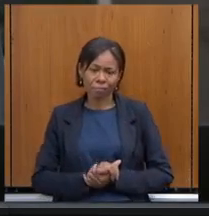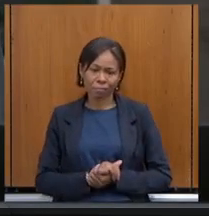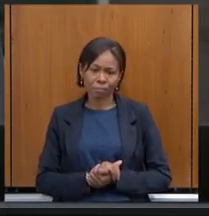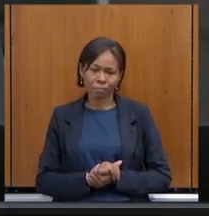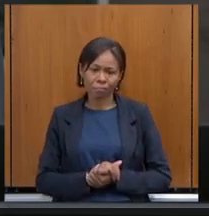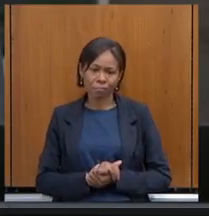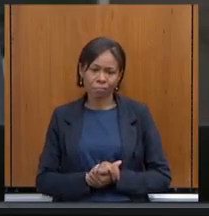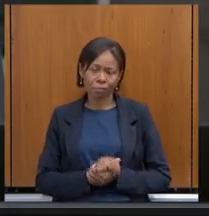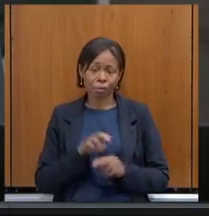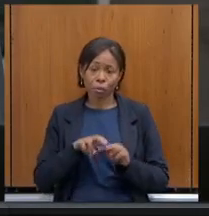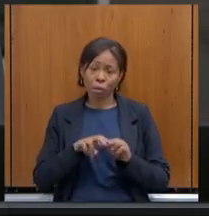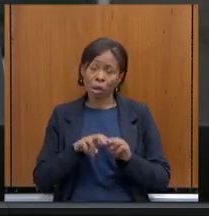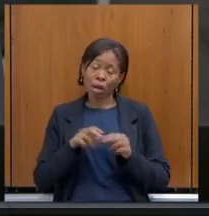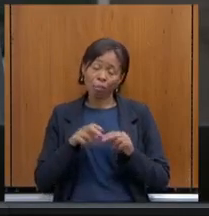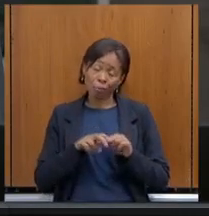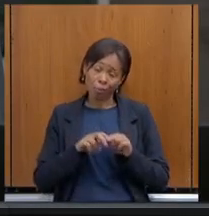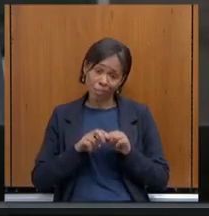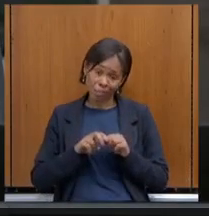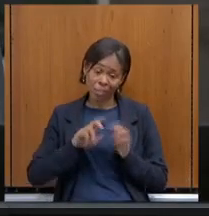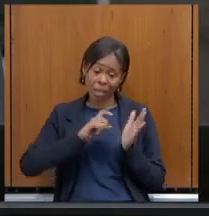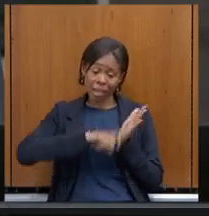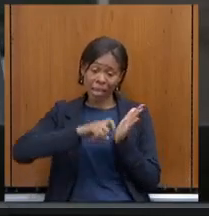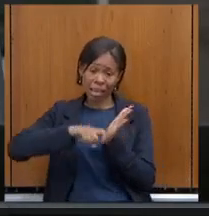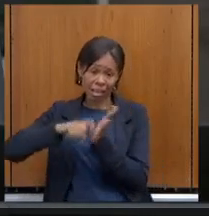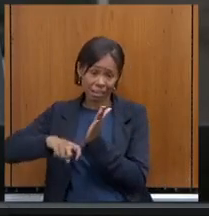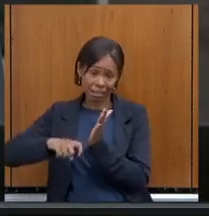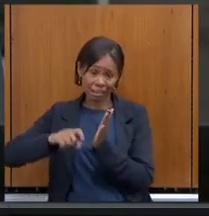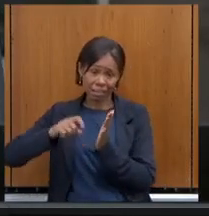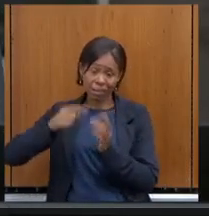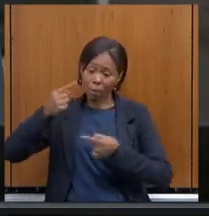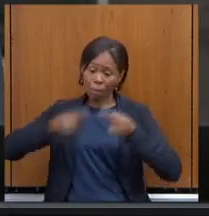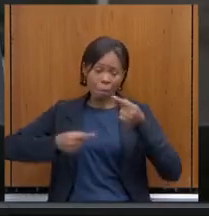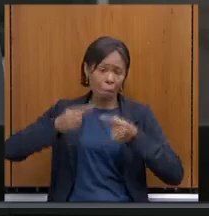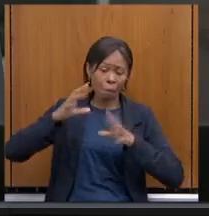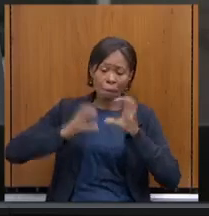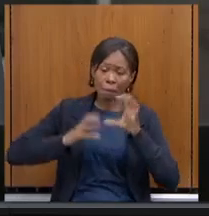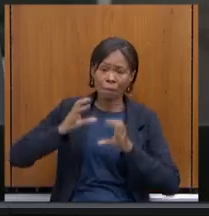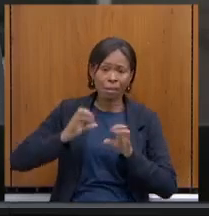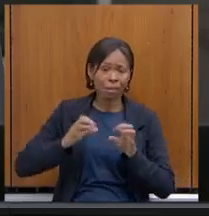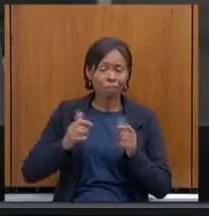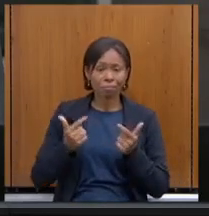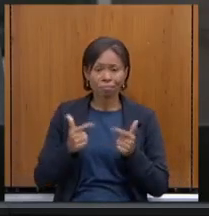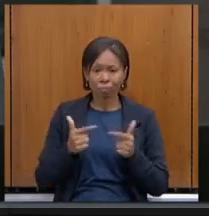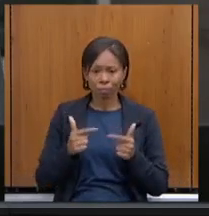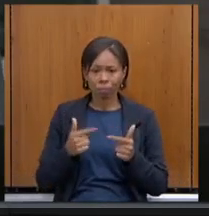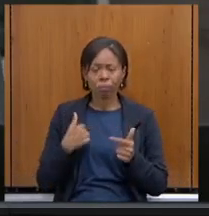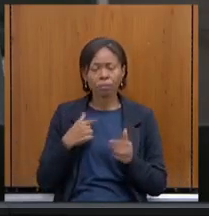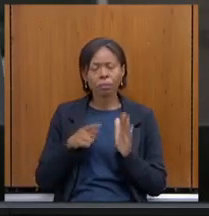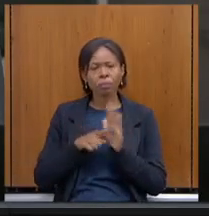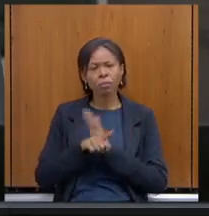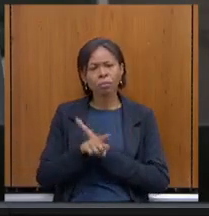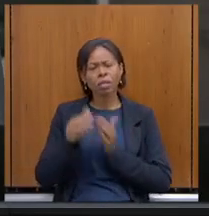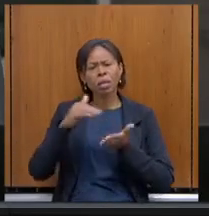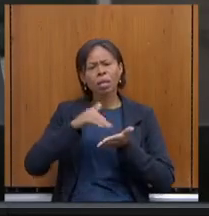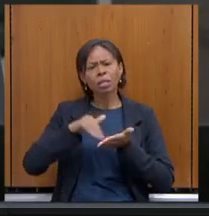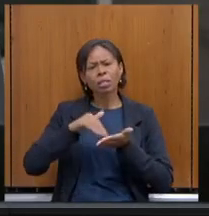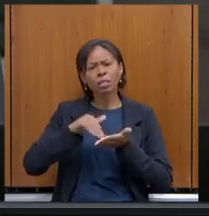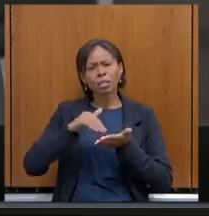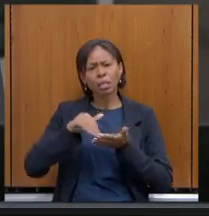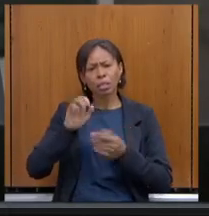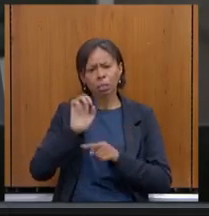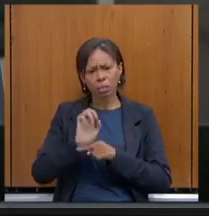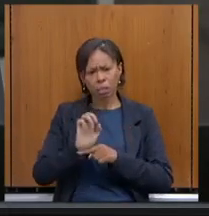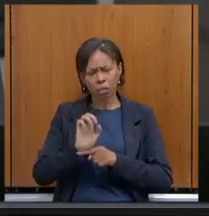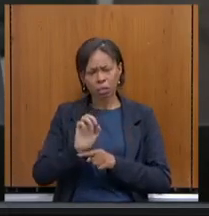gera uma guerra fiscal. Gostaria de saber o que a Secretaria de Estado de Minas fez ou